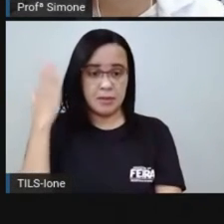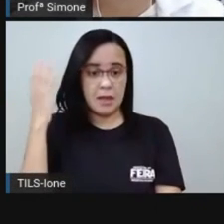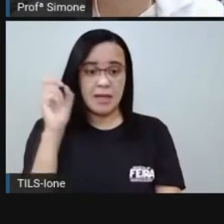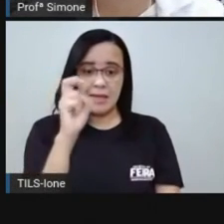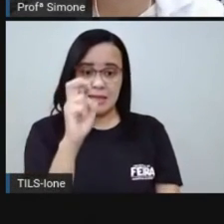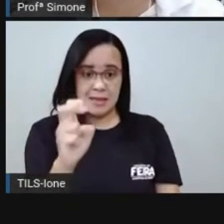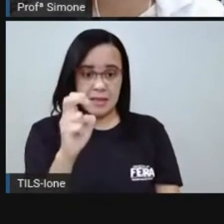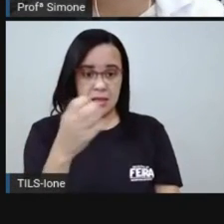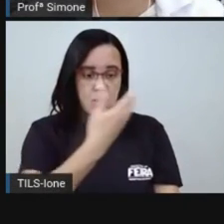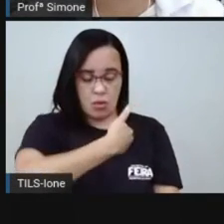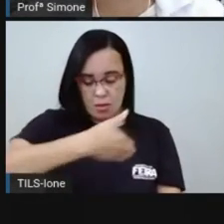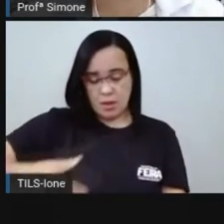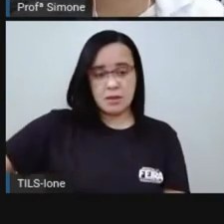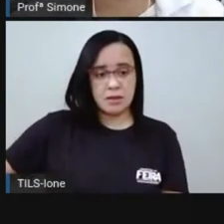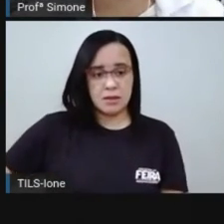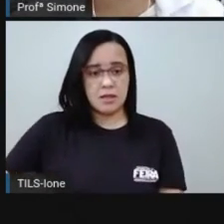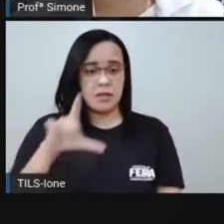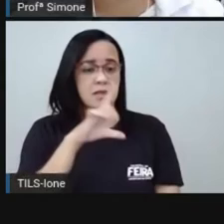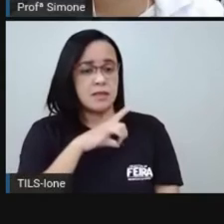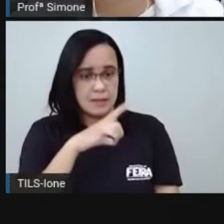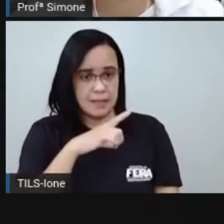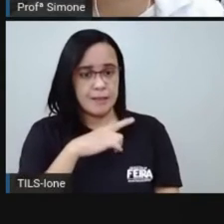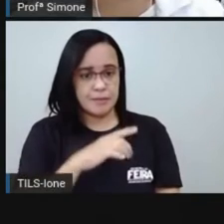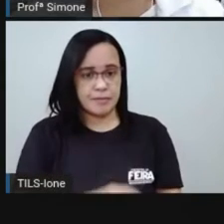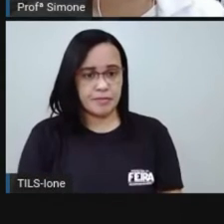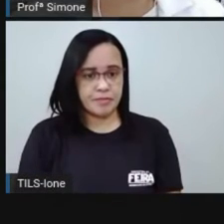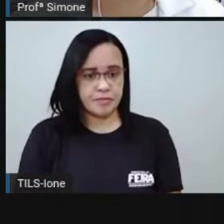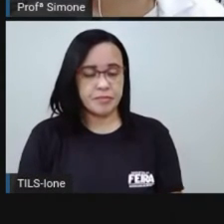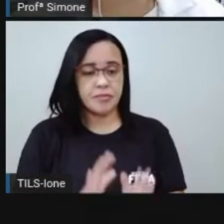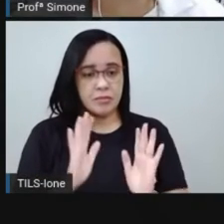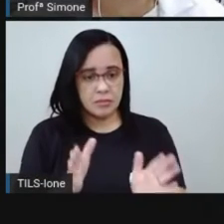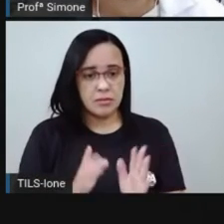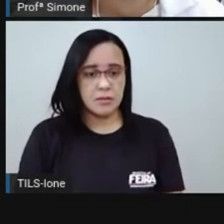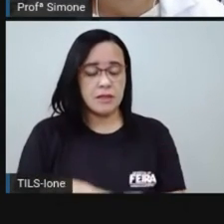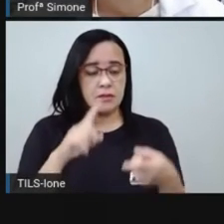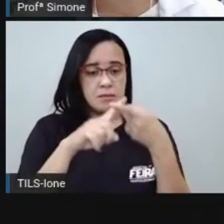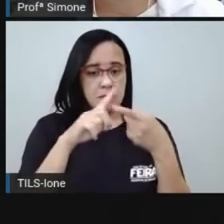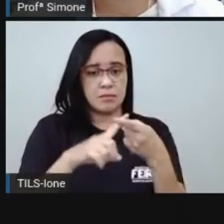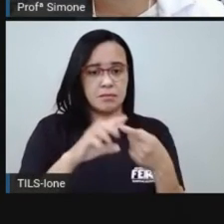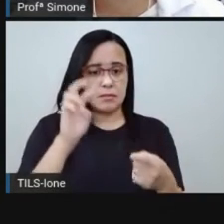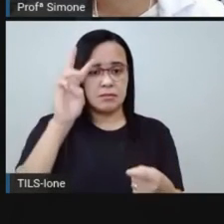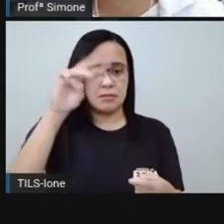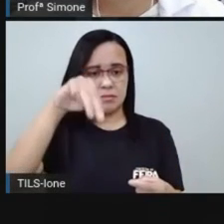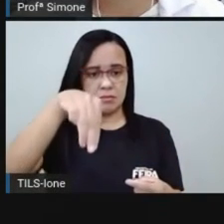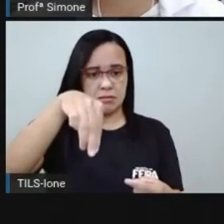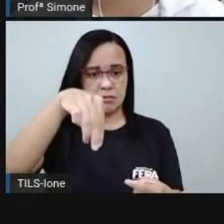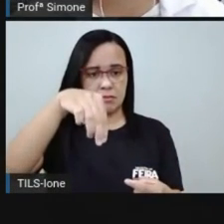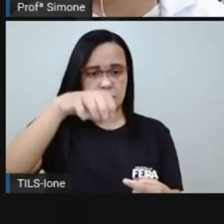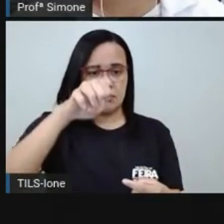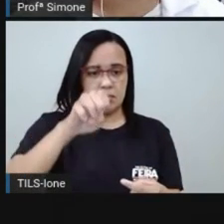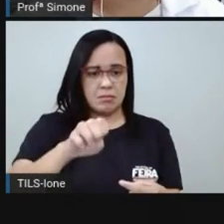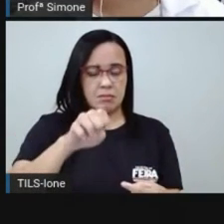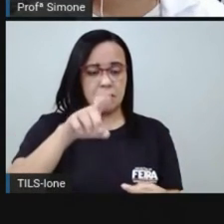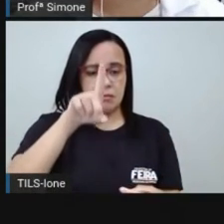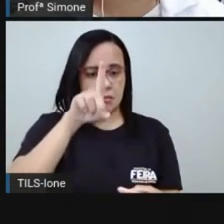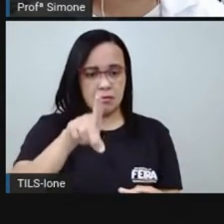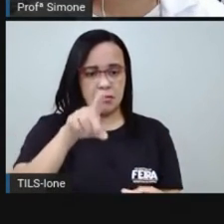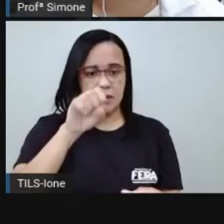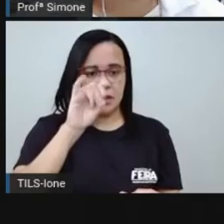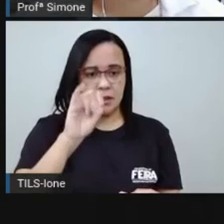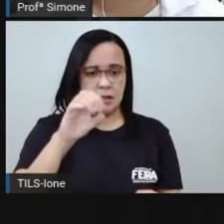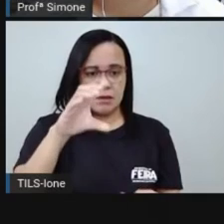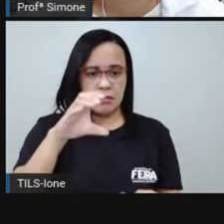destacar aqui pra vocês o governo do Médici e do Geisel porque são os momentos